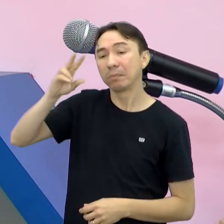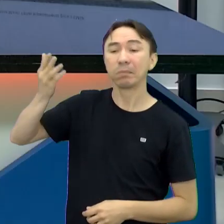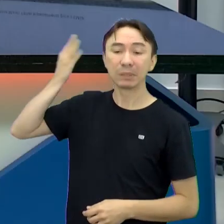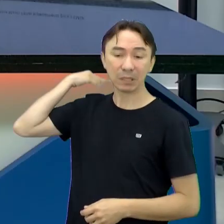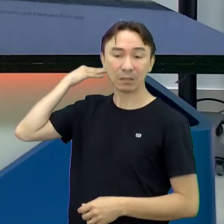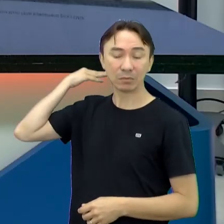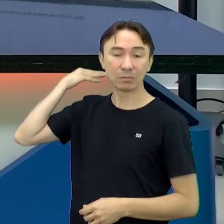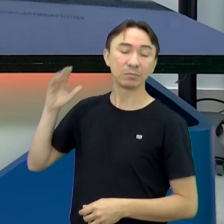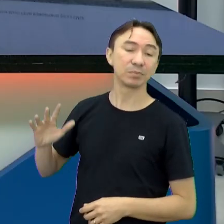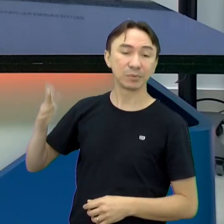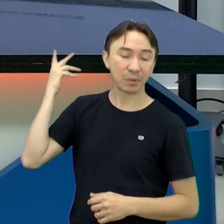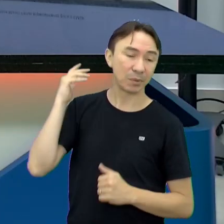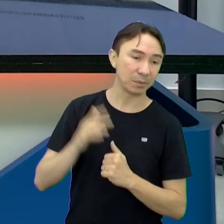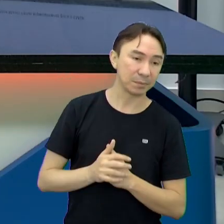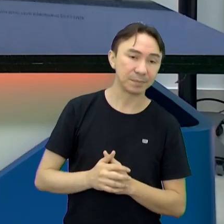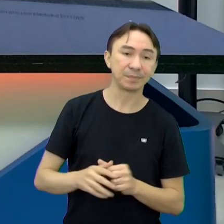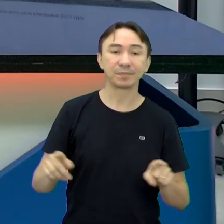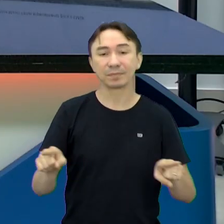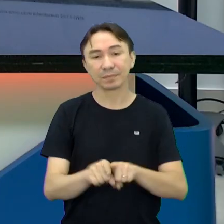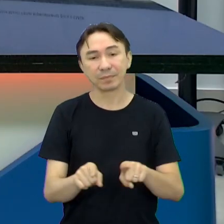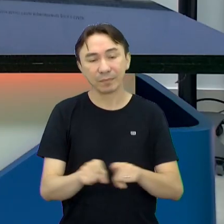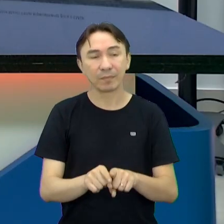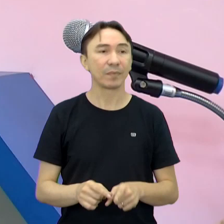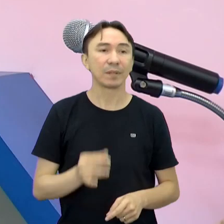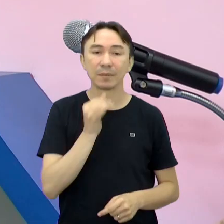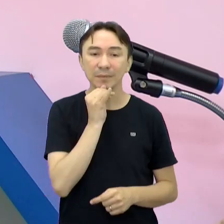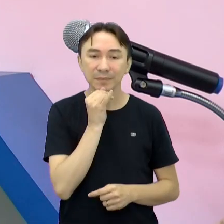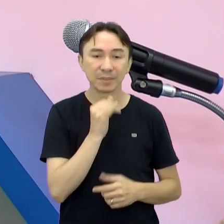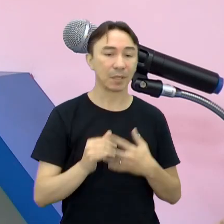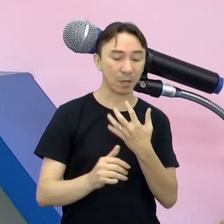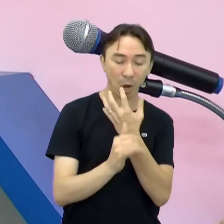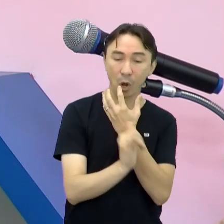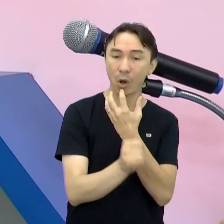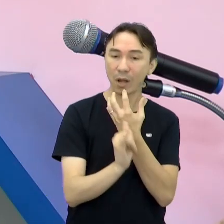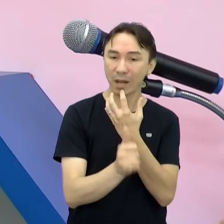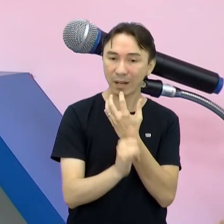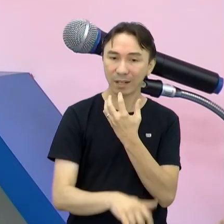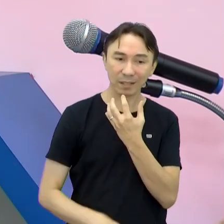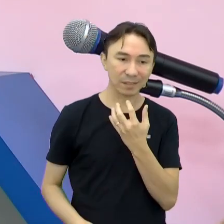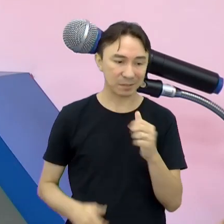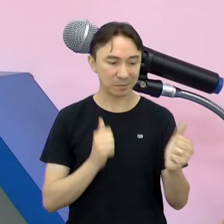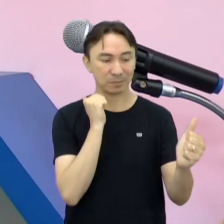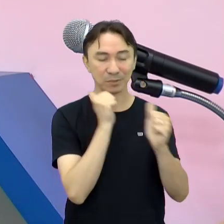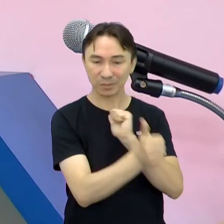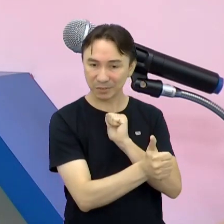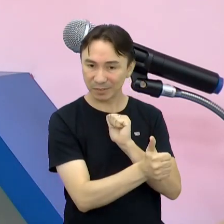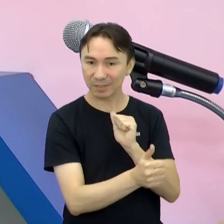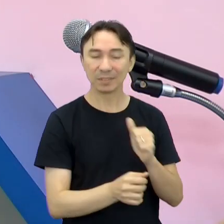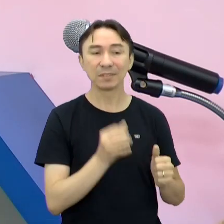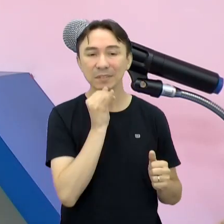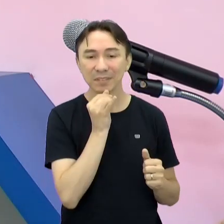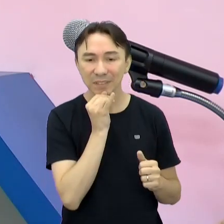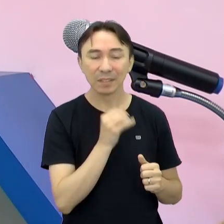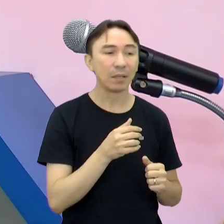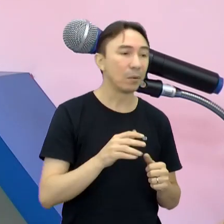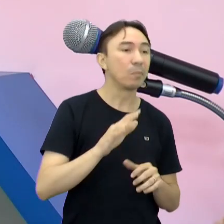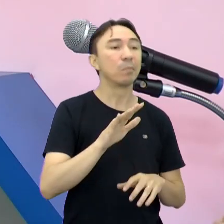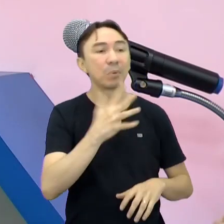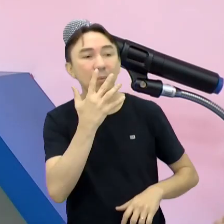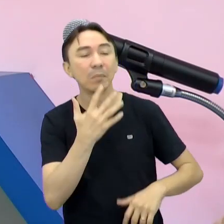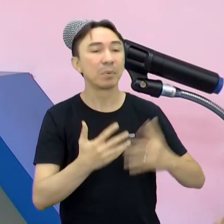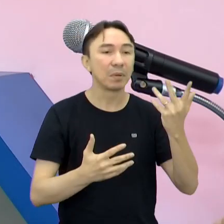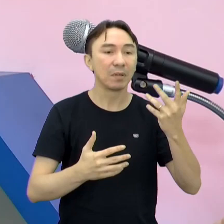temporalidade Por exemplo, tá acontecendo um jogo E o cronista já está escrevendo sobre o andamento do jogo, né?